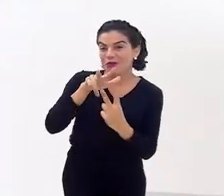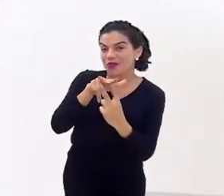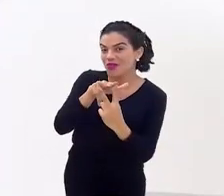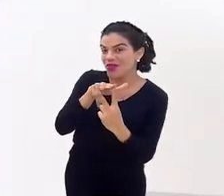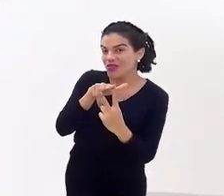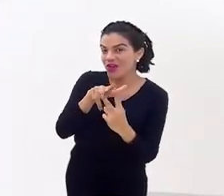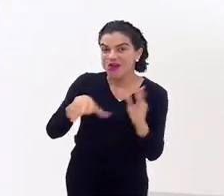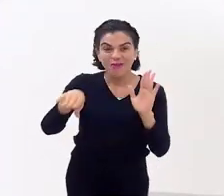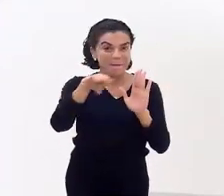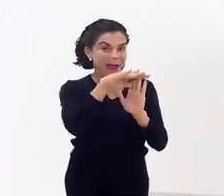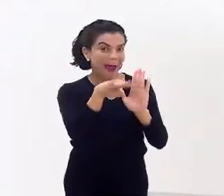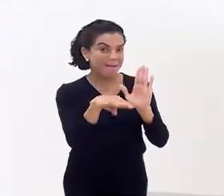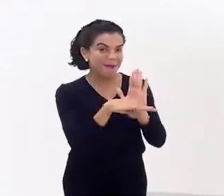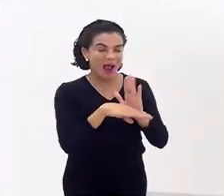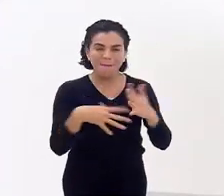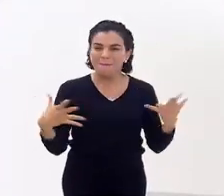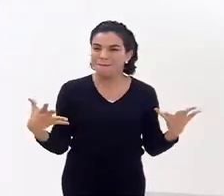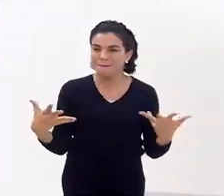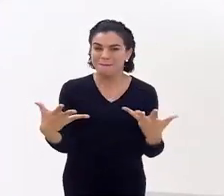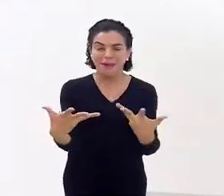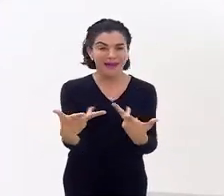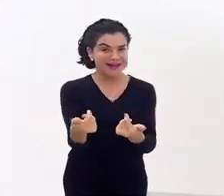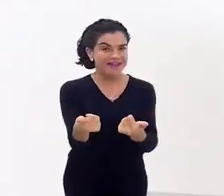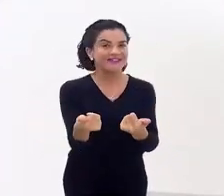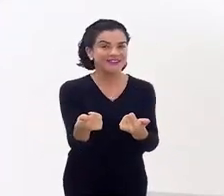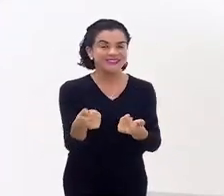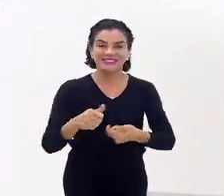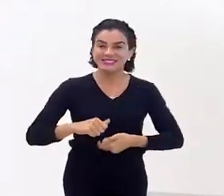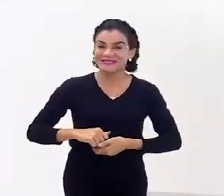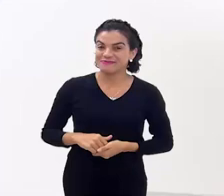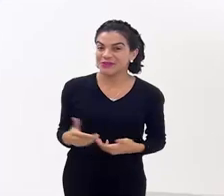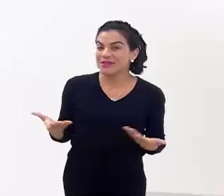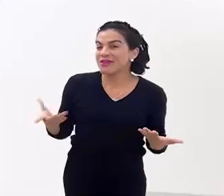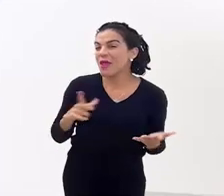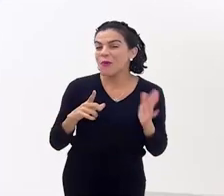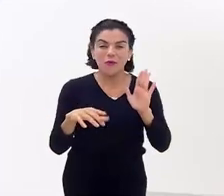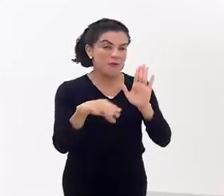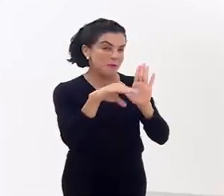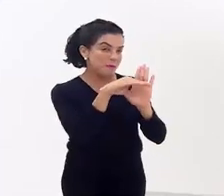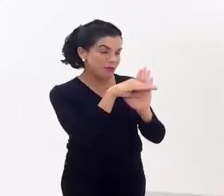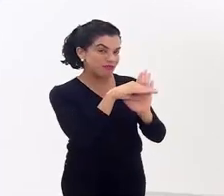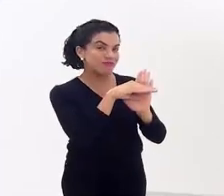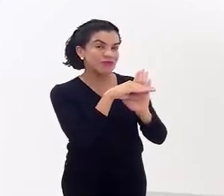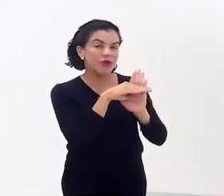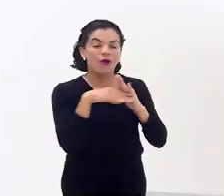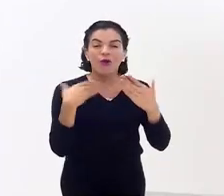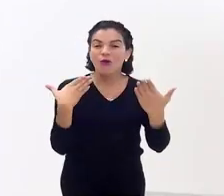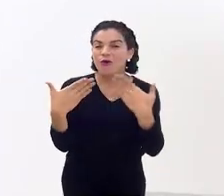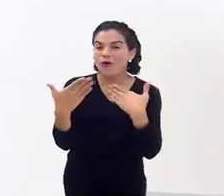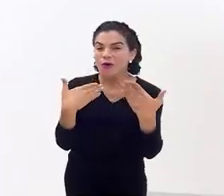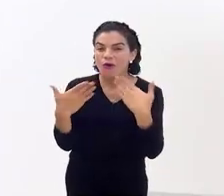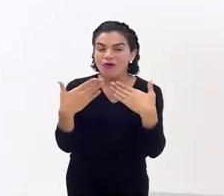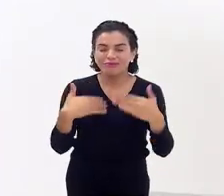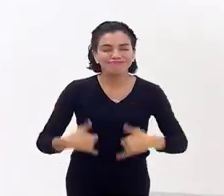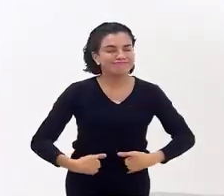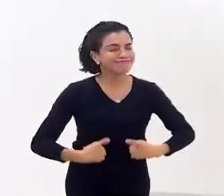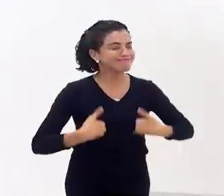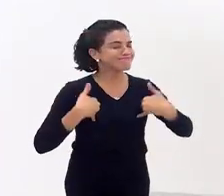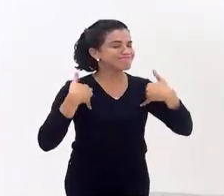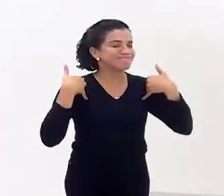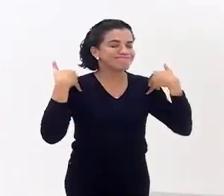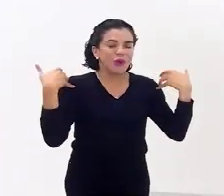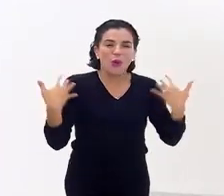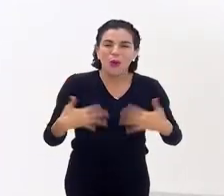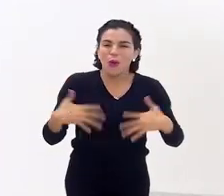maravilhosos. Eu tenho um conteúdo de conversar, tenho a honra de estar